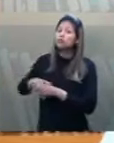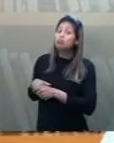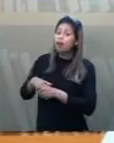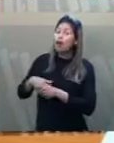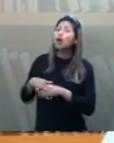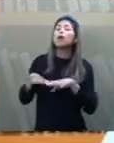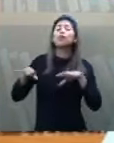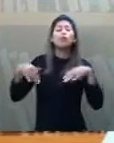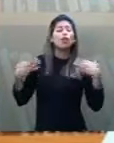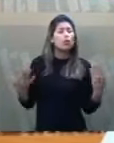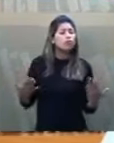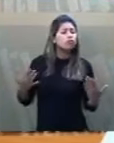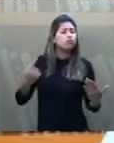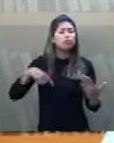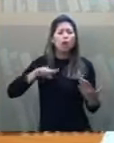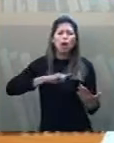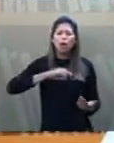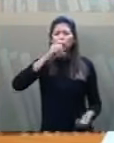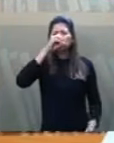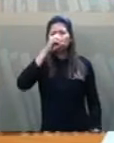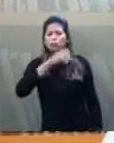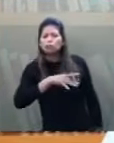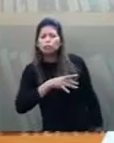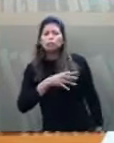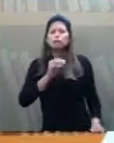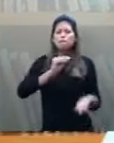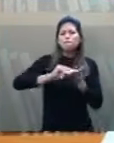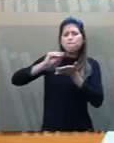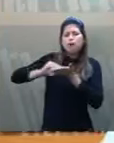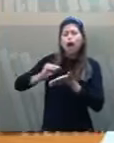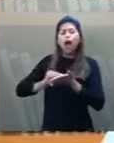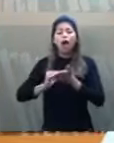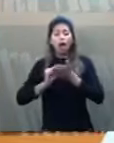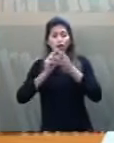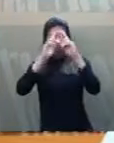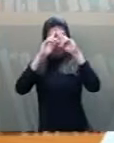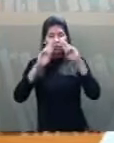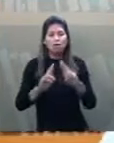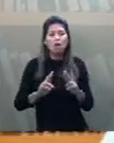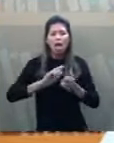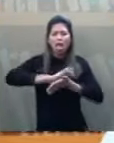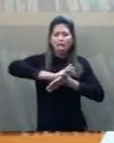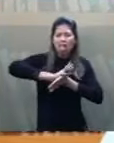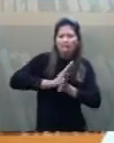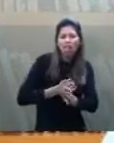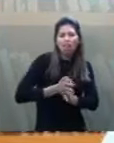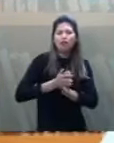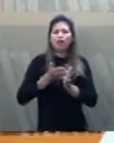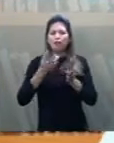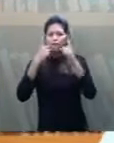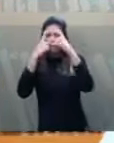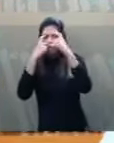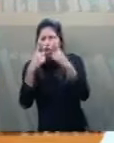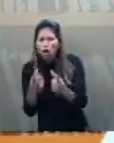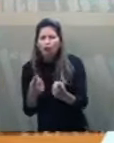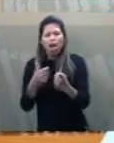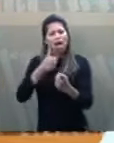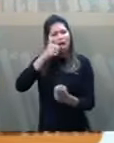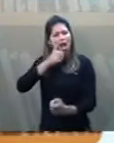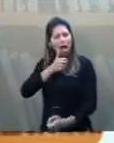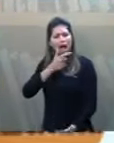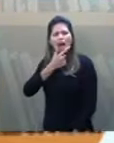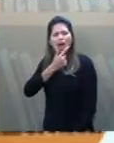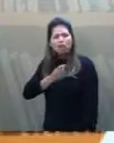tanto descaso, tanta falta de respeito, tanta discriminação, tanta violência, tanto machismo,